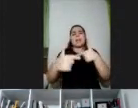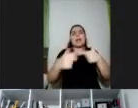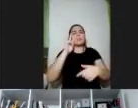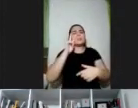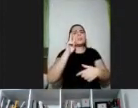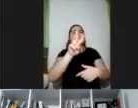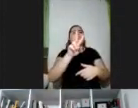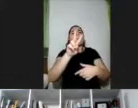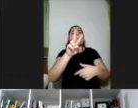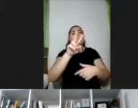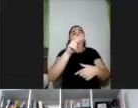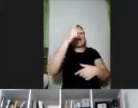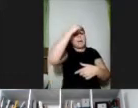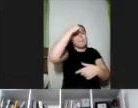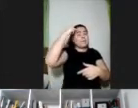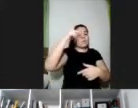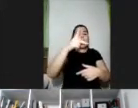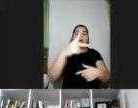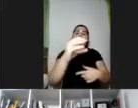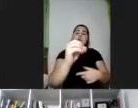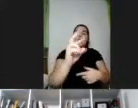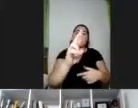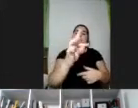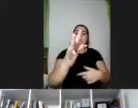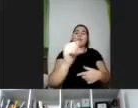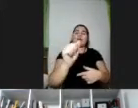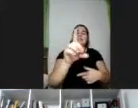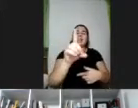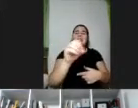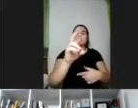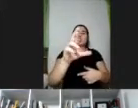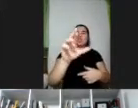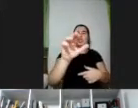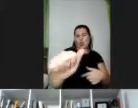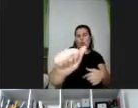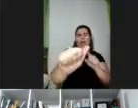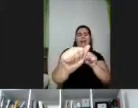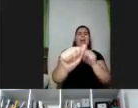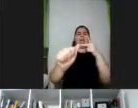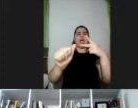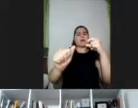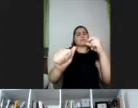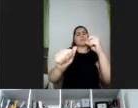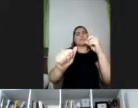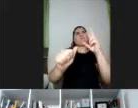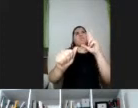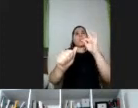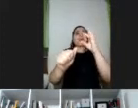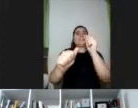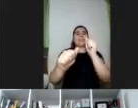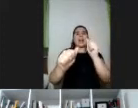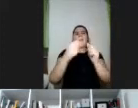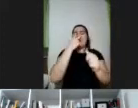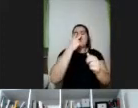pessoas portadoras de deficiência que a gente também não usa, porque portar traz a perspectiva de que a pessoa pode levar